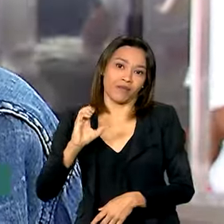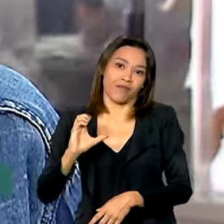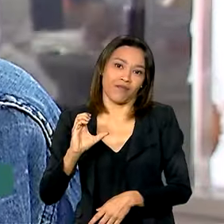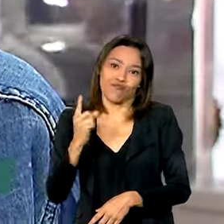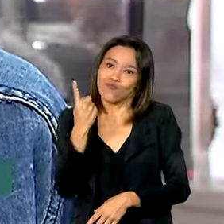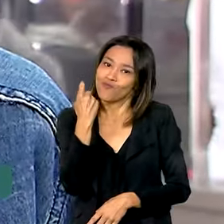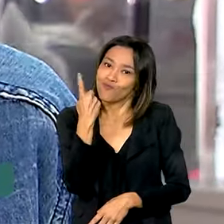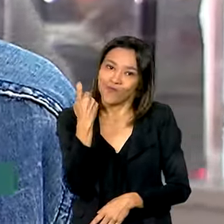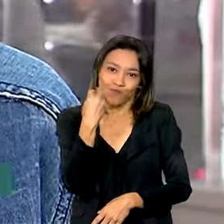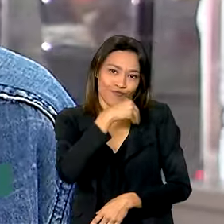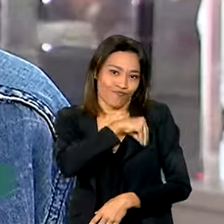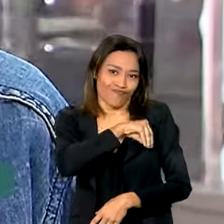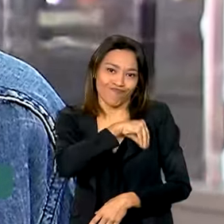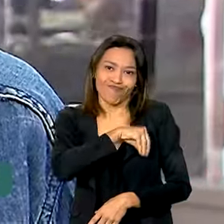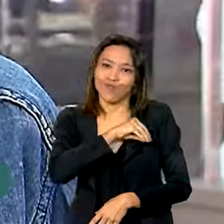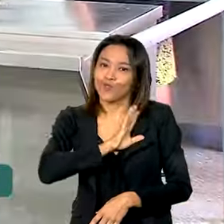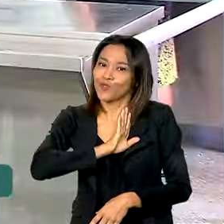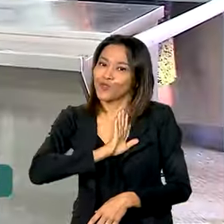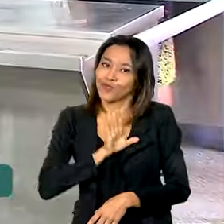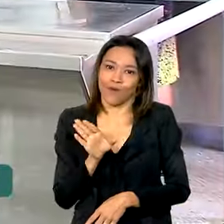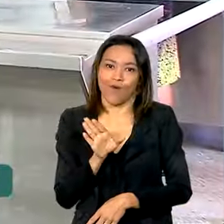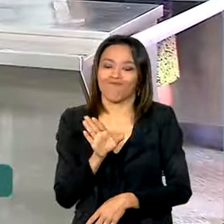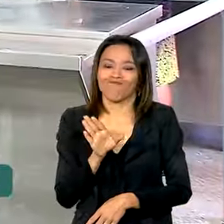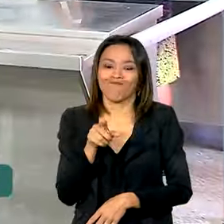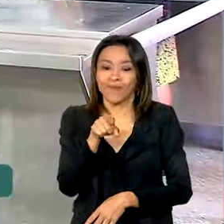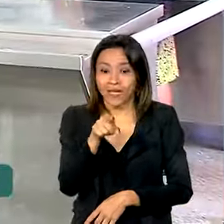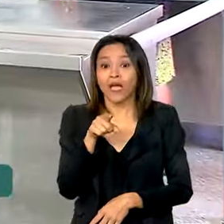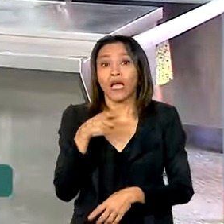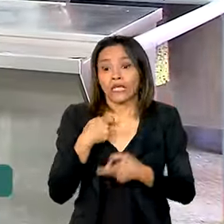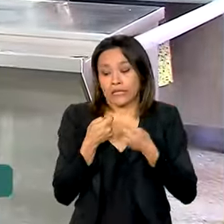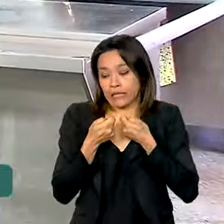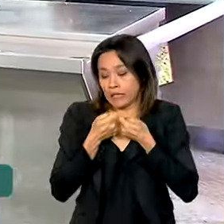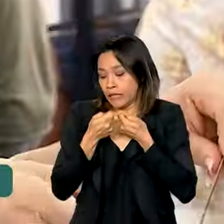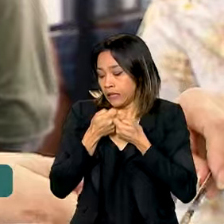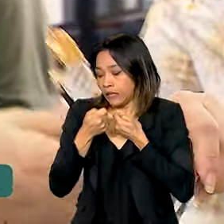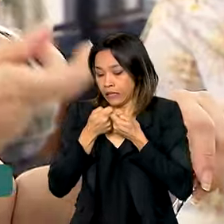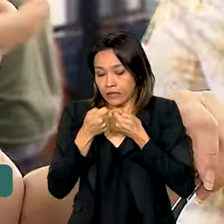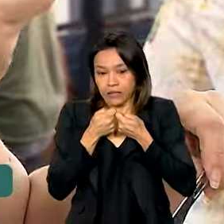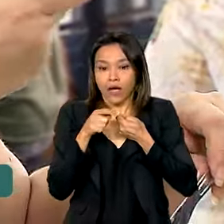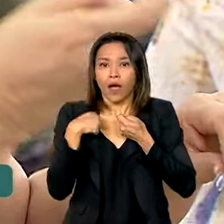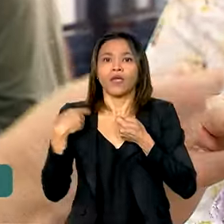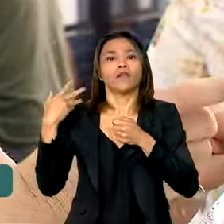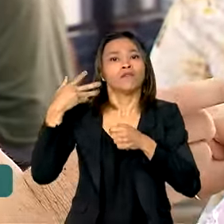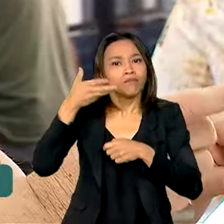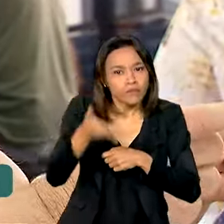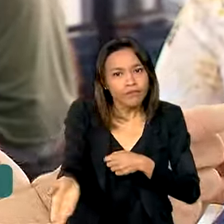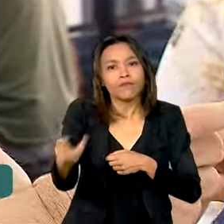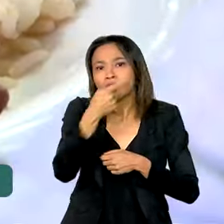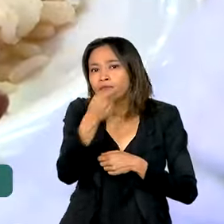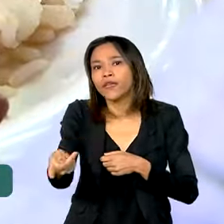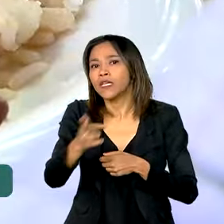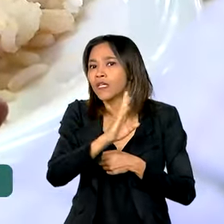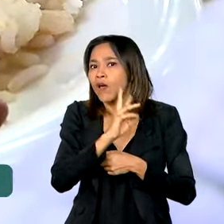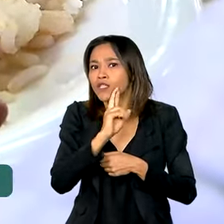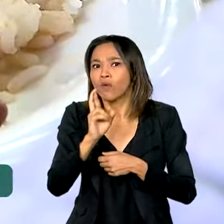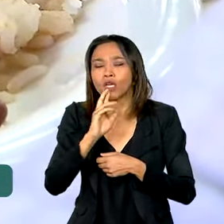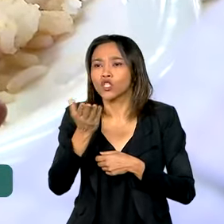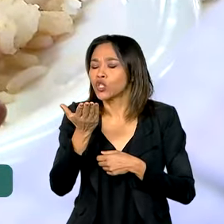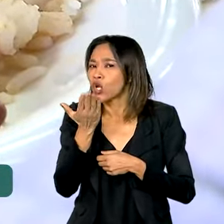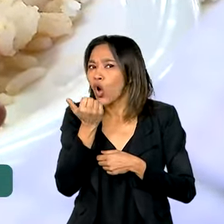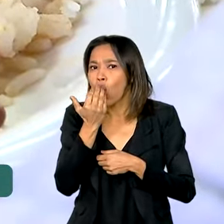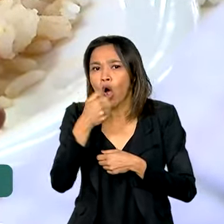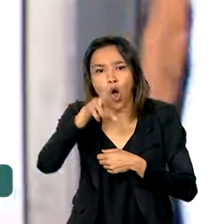Benefício de Prestação Continuada. Não só para economizar, mas também pela qualidade oferecida, ele almoça lá